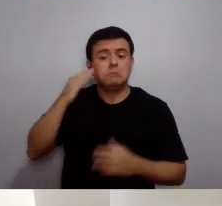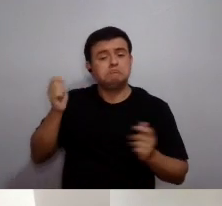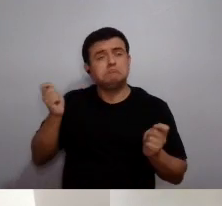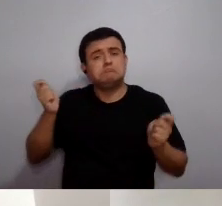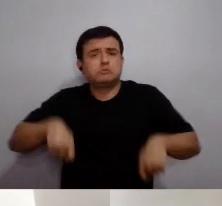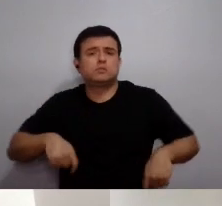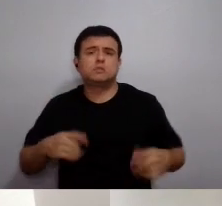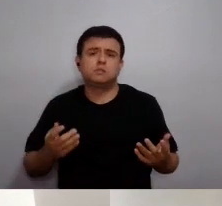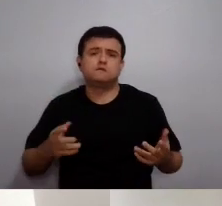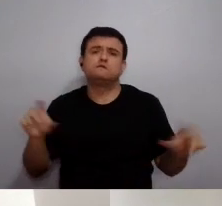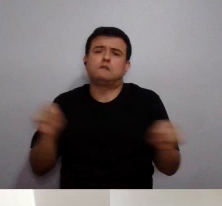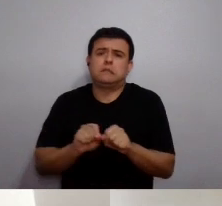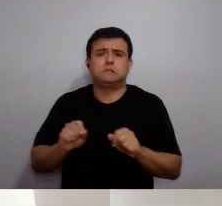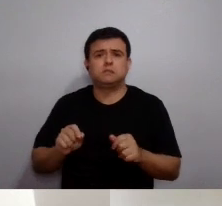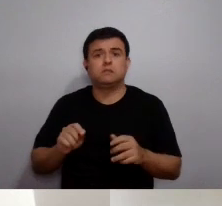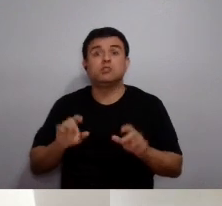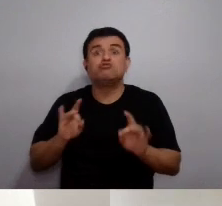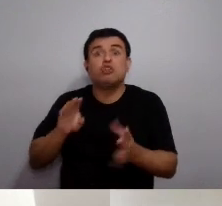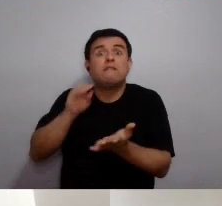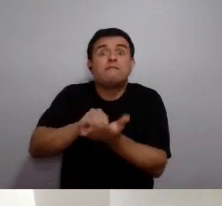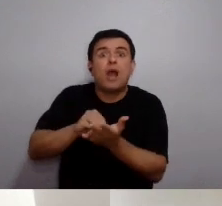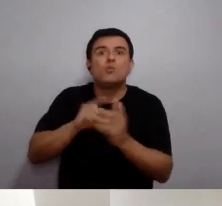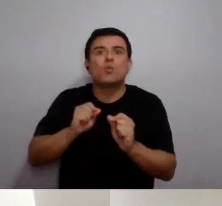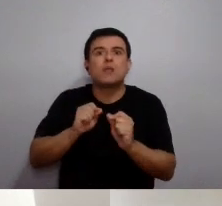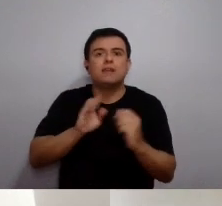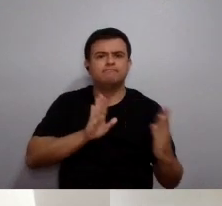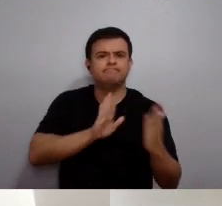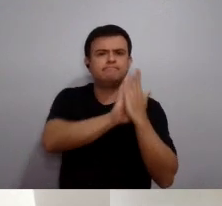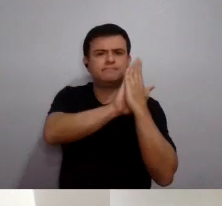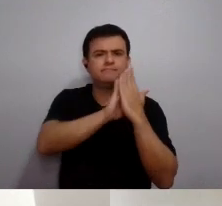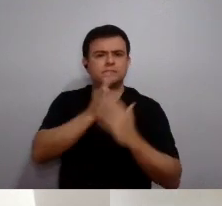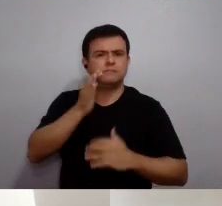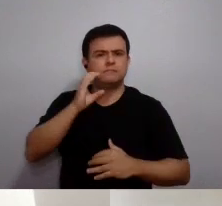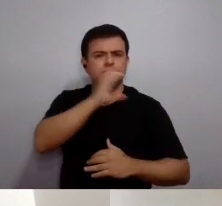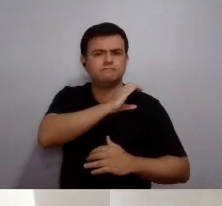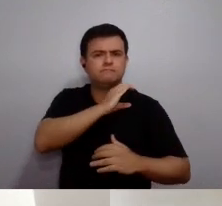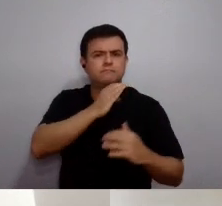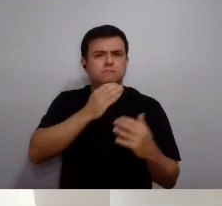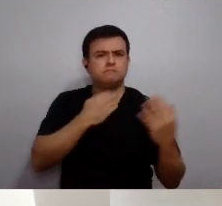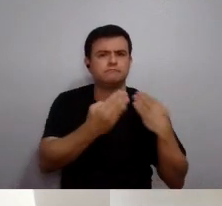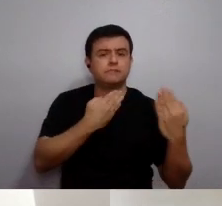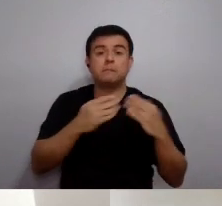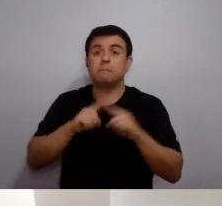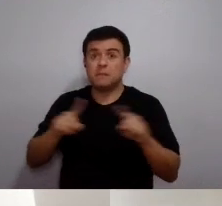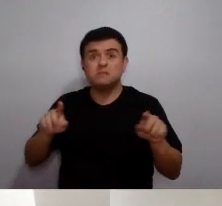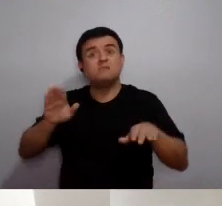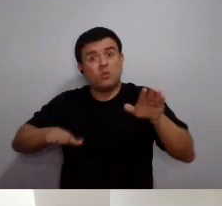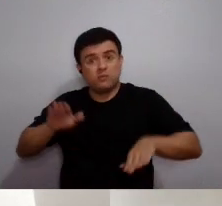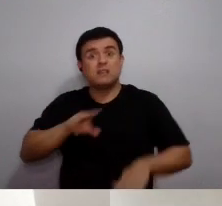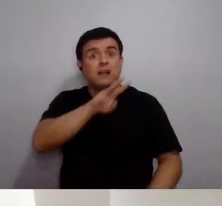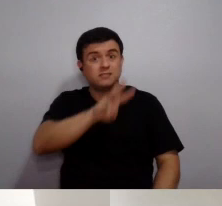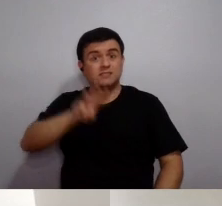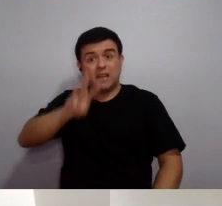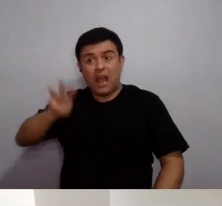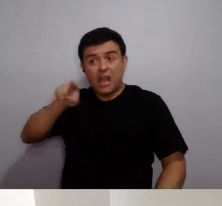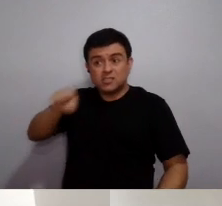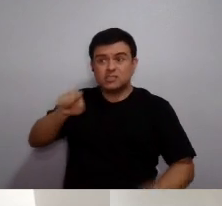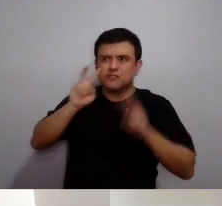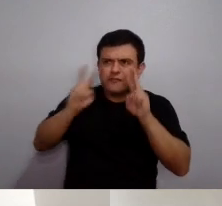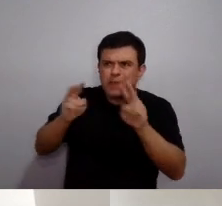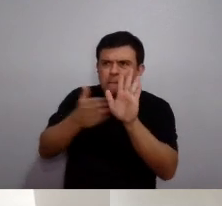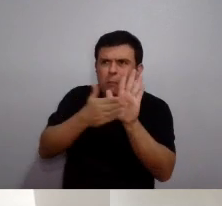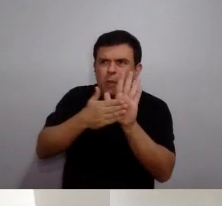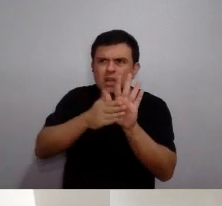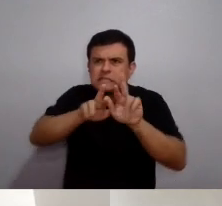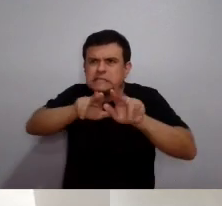e a comissão entendeu que é possível sim, é possível fazer, vai faltar só o corpo a corpo, mas eu acredito que a vitrine pode ser até